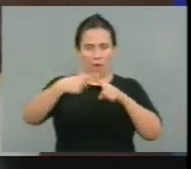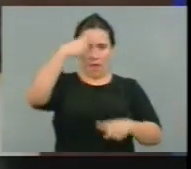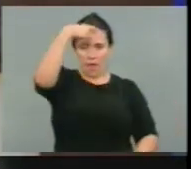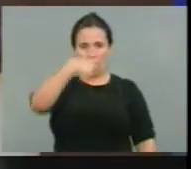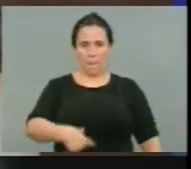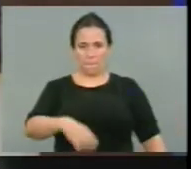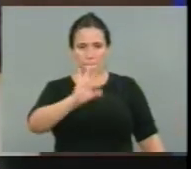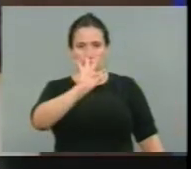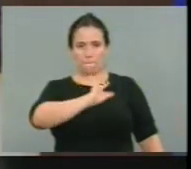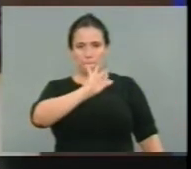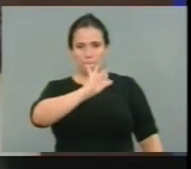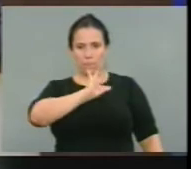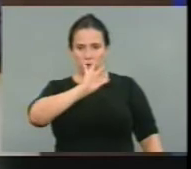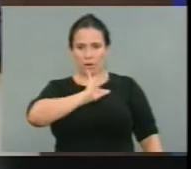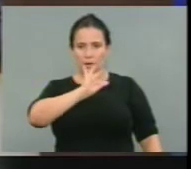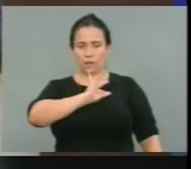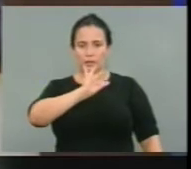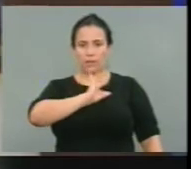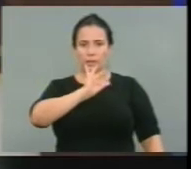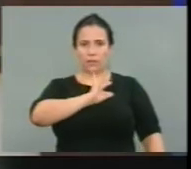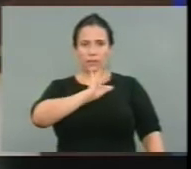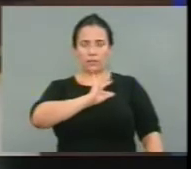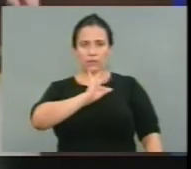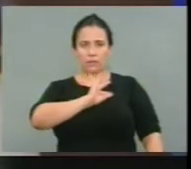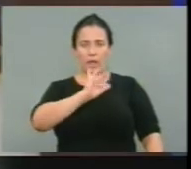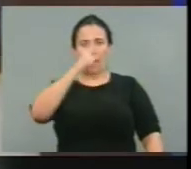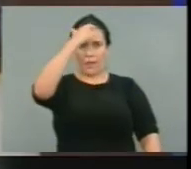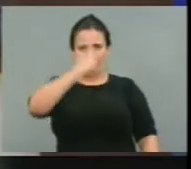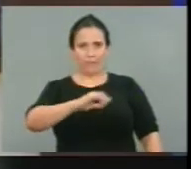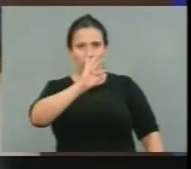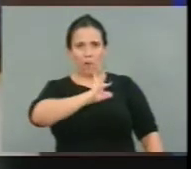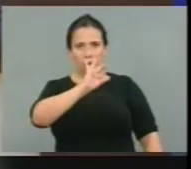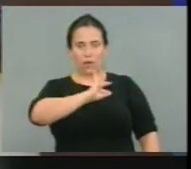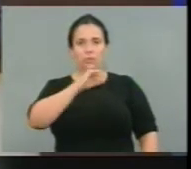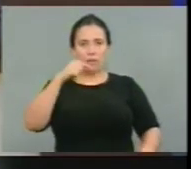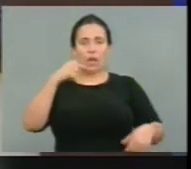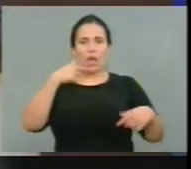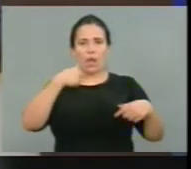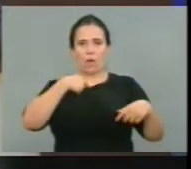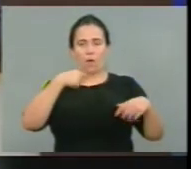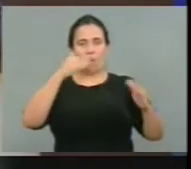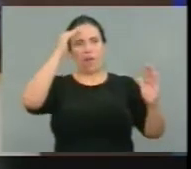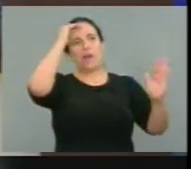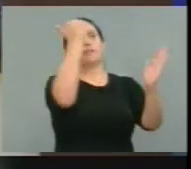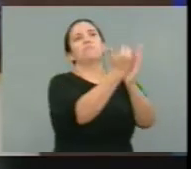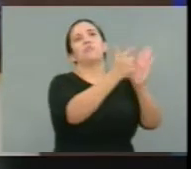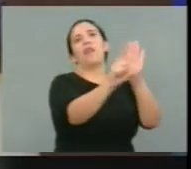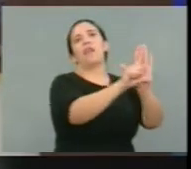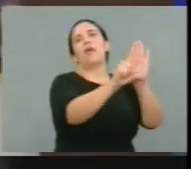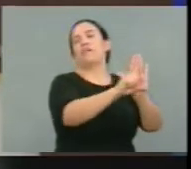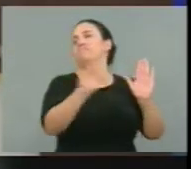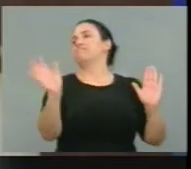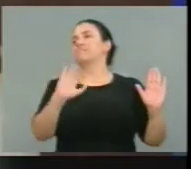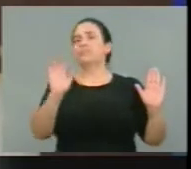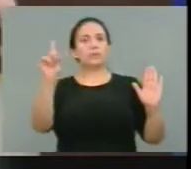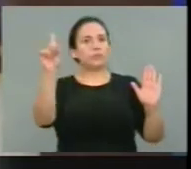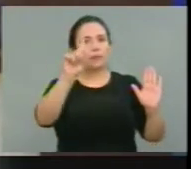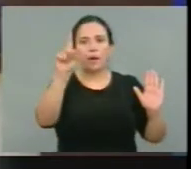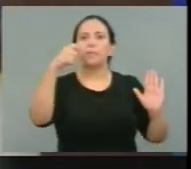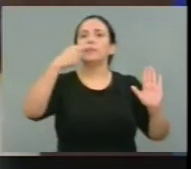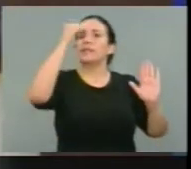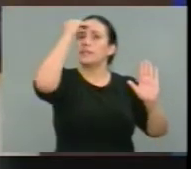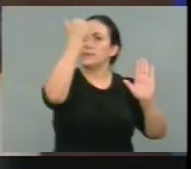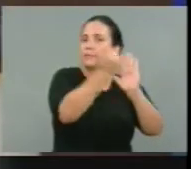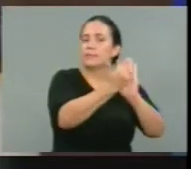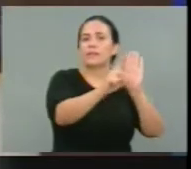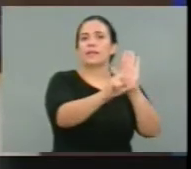lei não lhe autoriza a ser contra a lei. Ninguém está autorizado a cometer violência. Sobretudo,